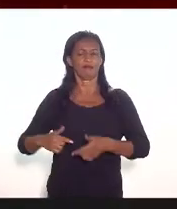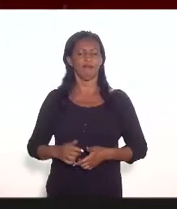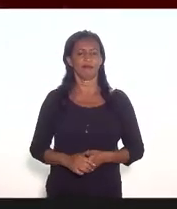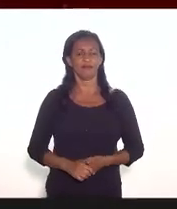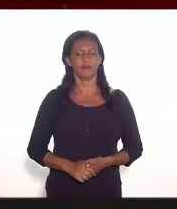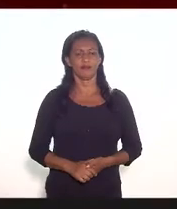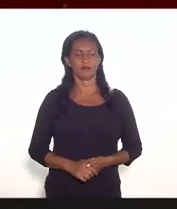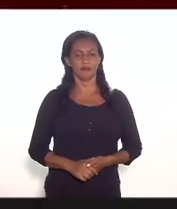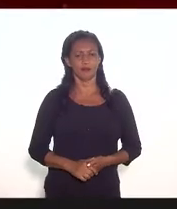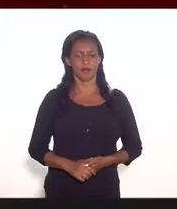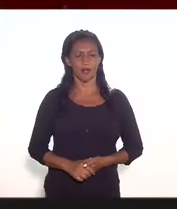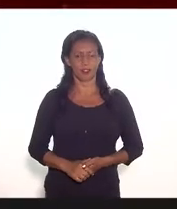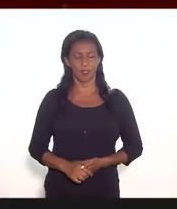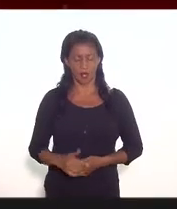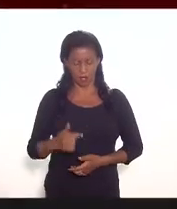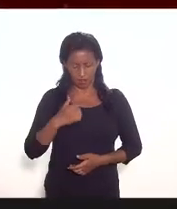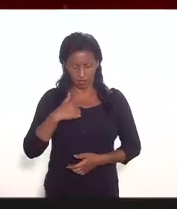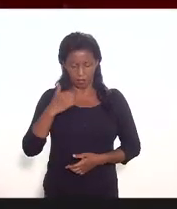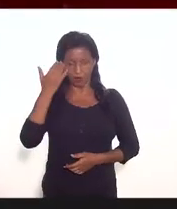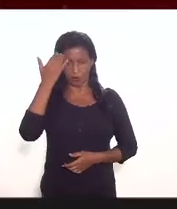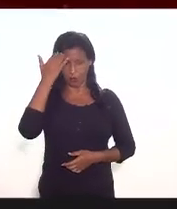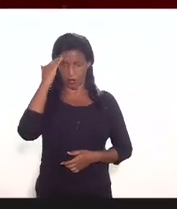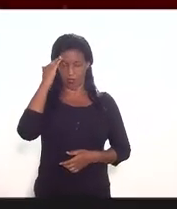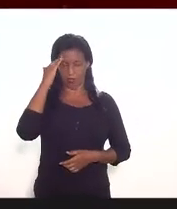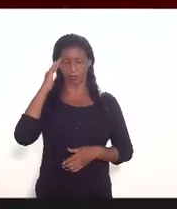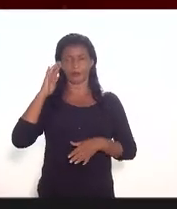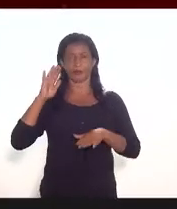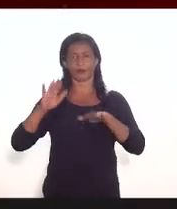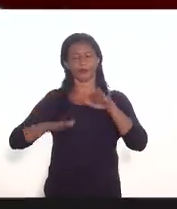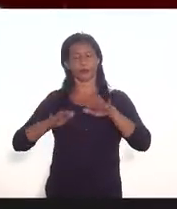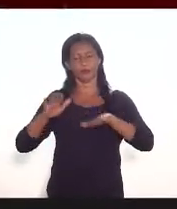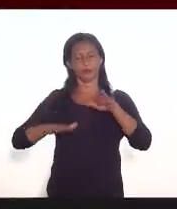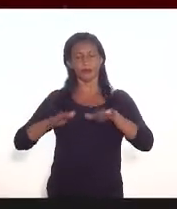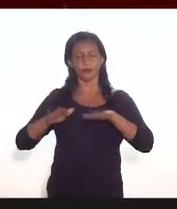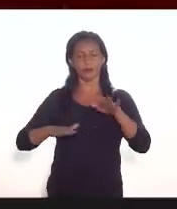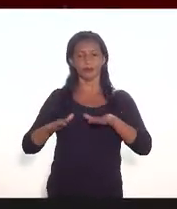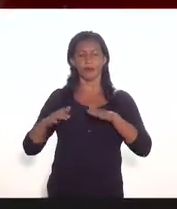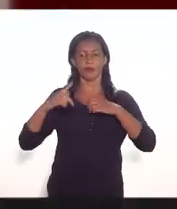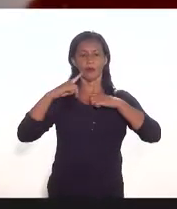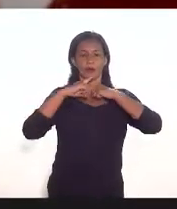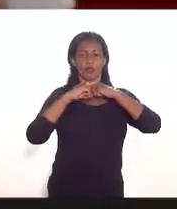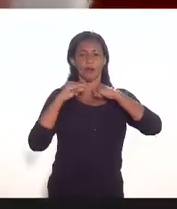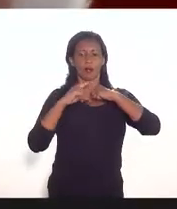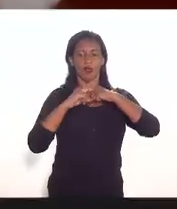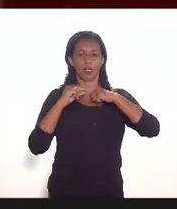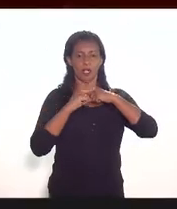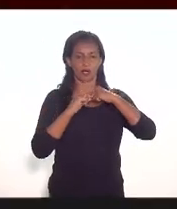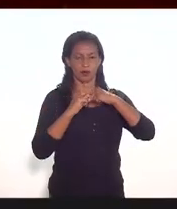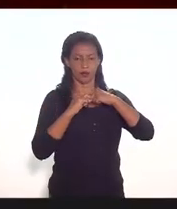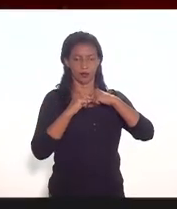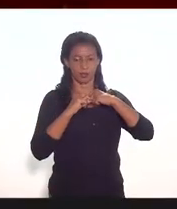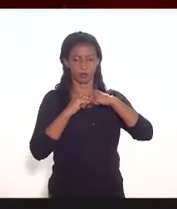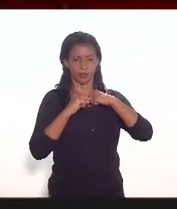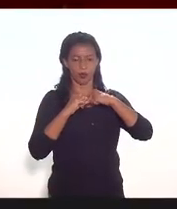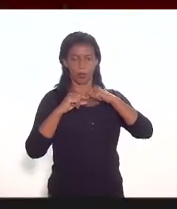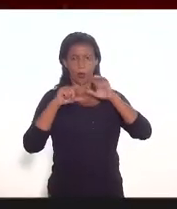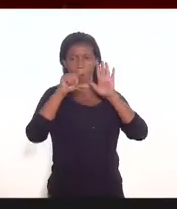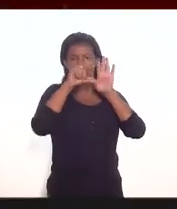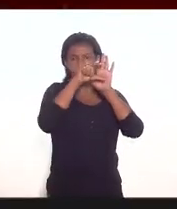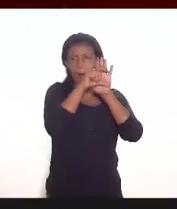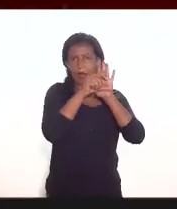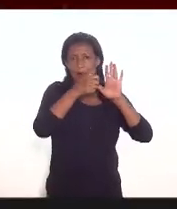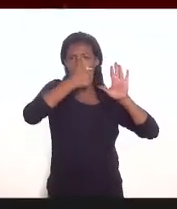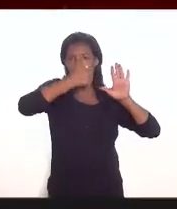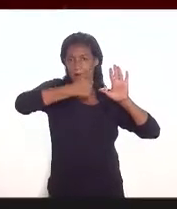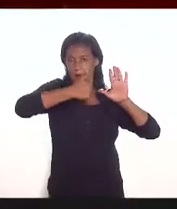eu entendo que de alguma maneira no artigo no parágrafo primeiro